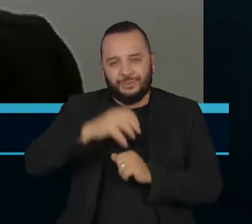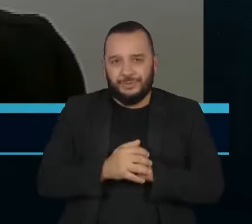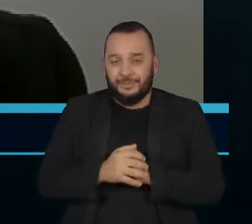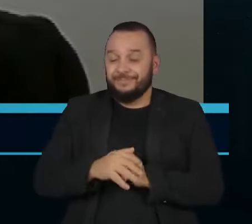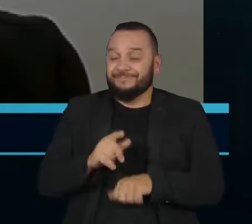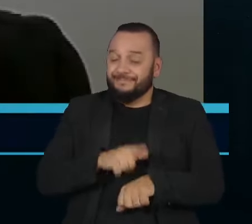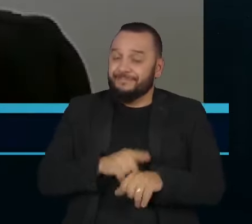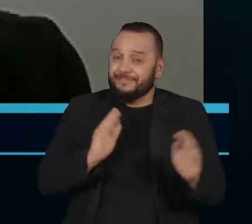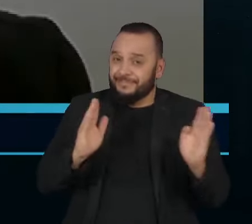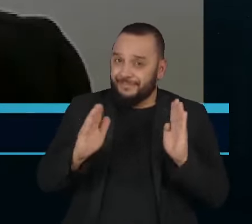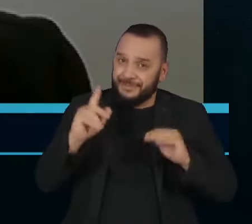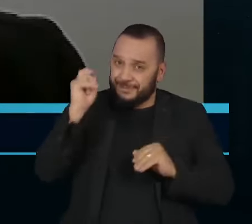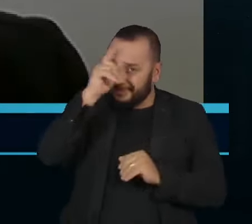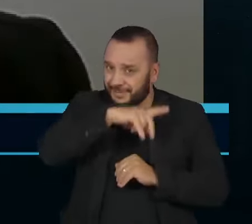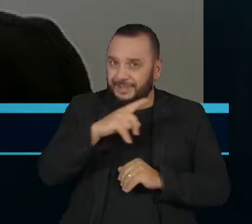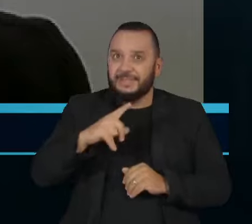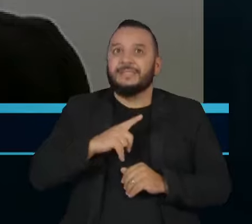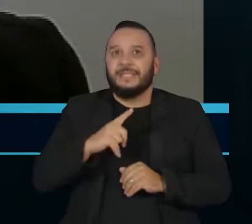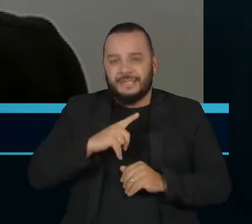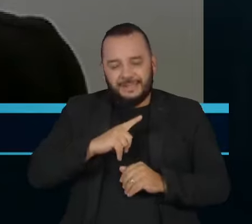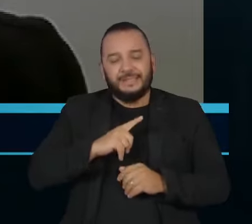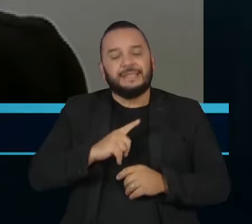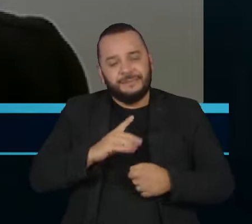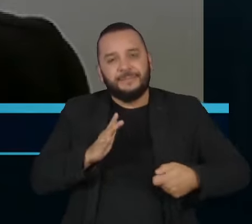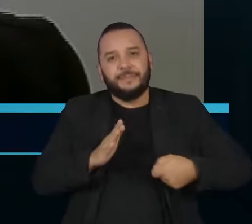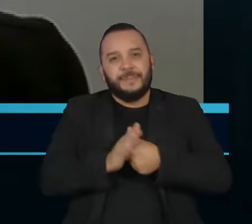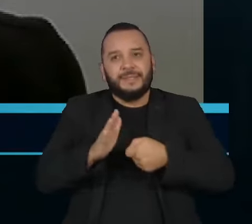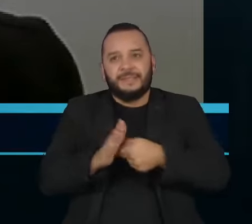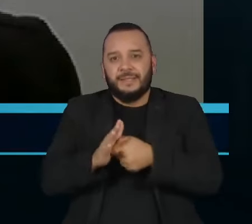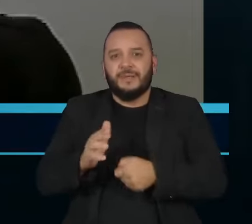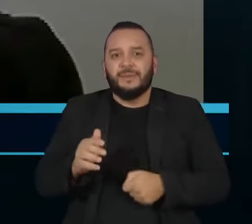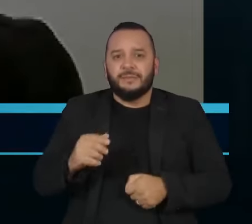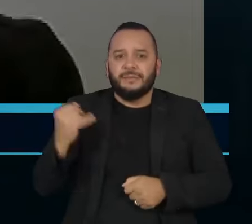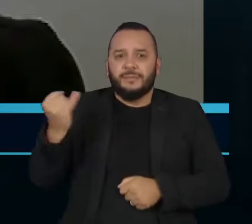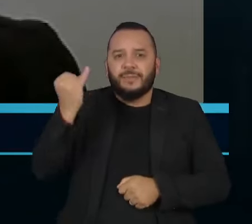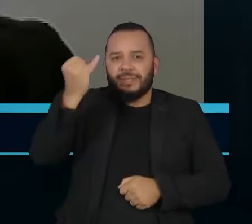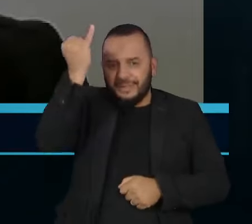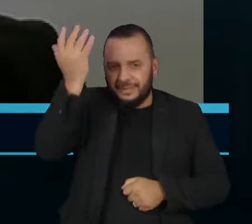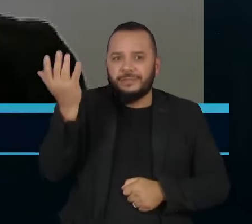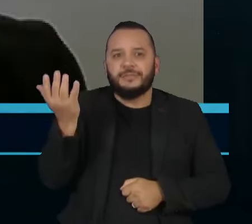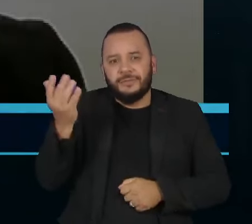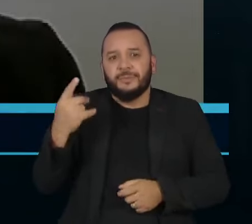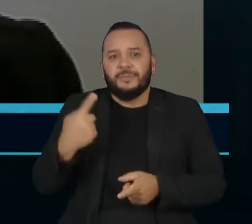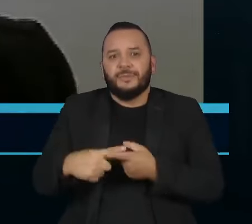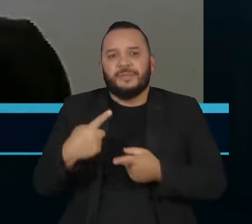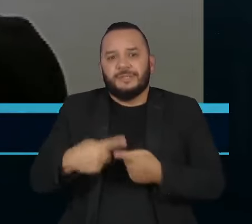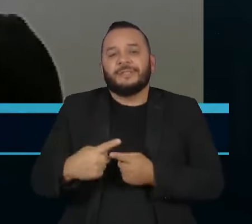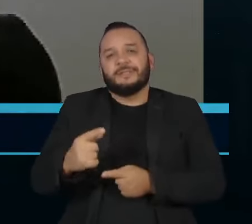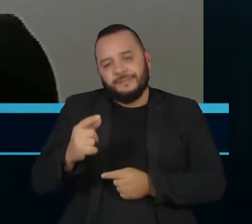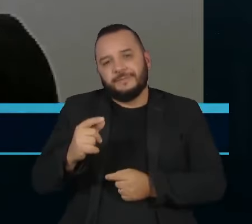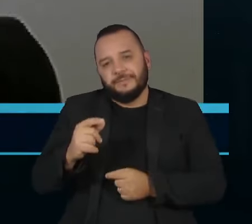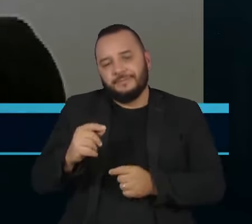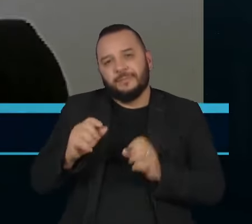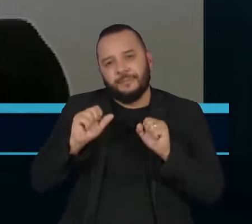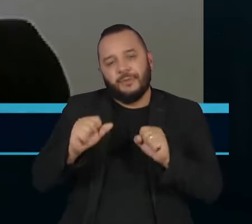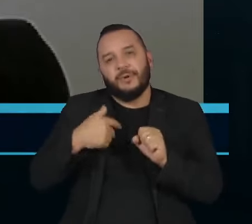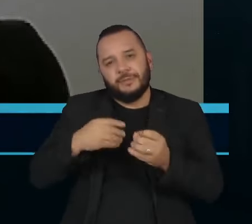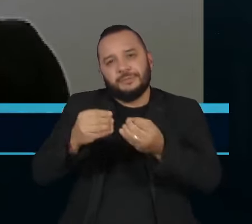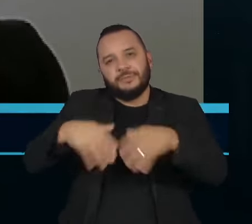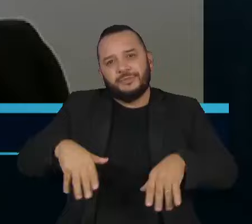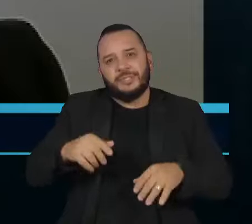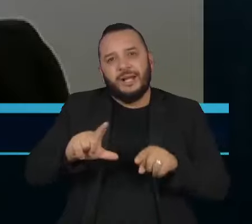vivendo pressões importantes em algumas variáveis que afetam a inflação futura. Então, o